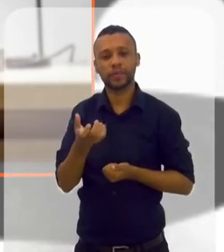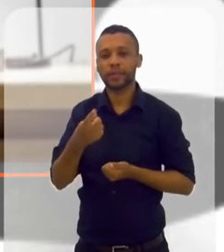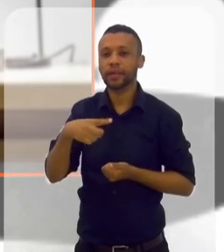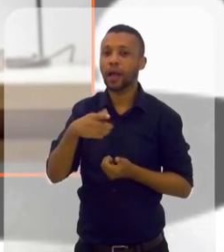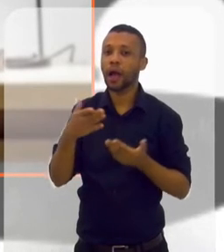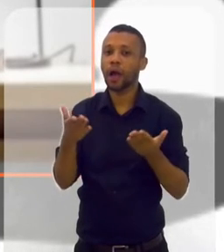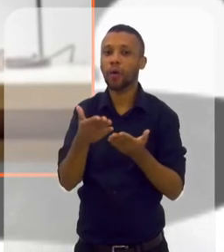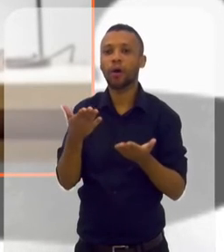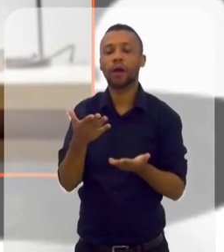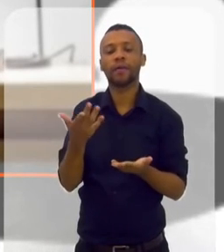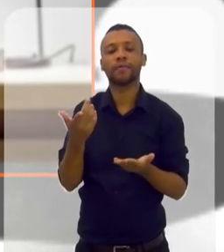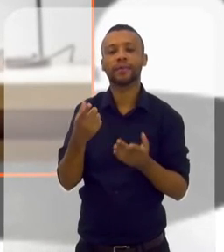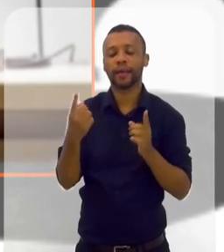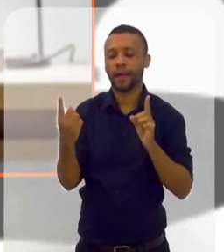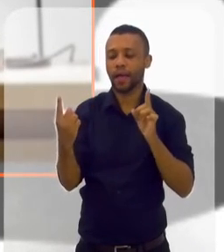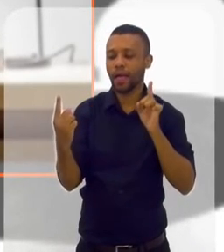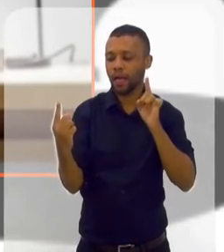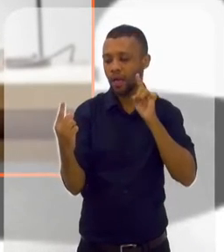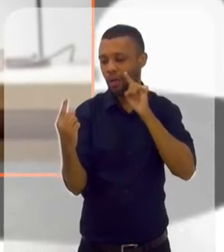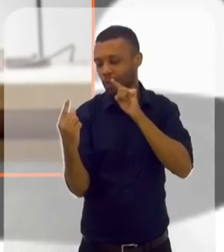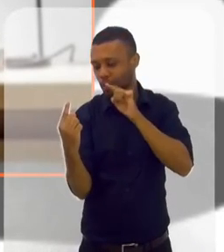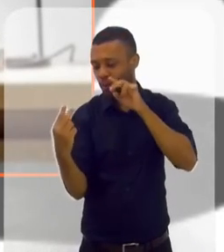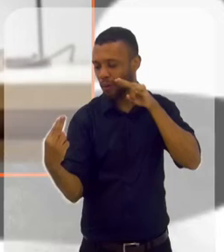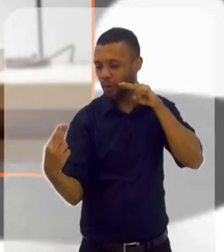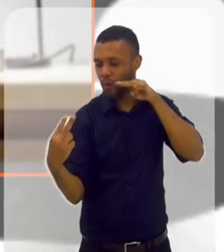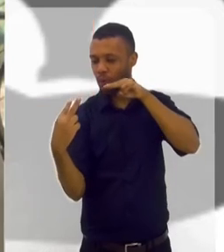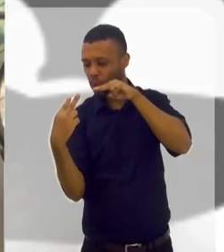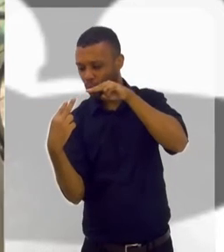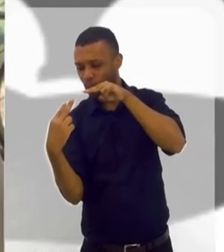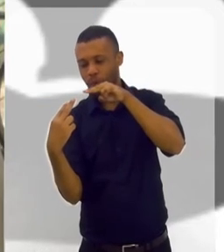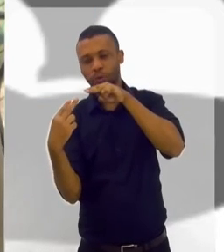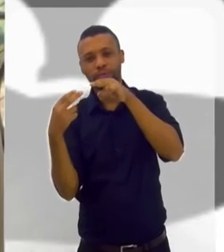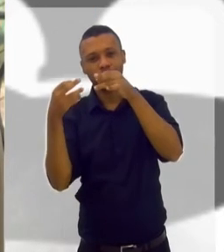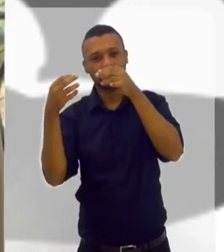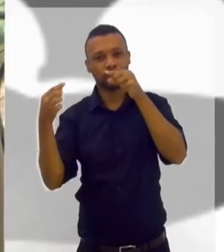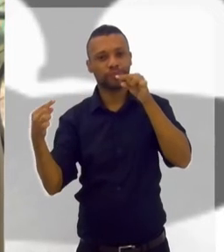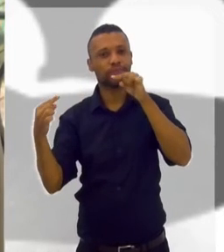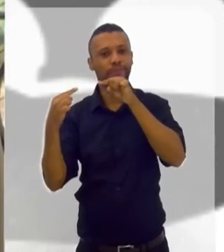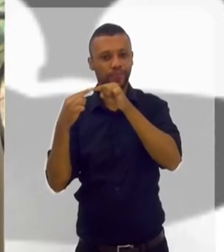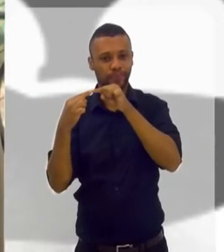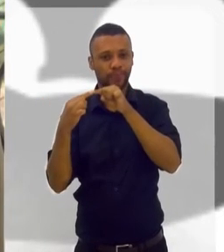você abaixasse na direção dessa criança, olhasse no fundo dos olhos dela.